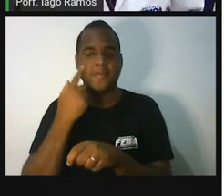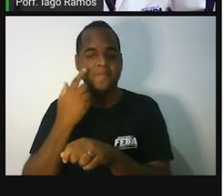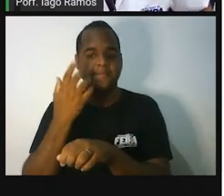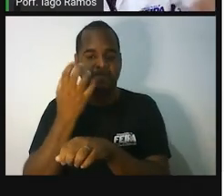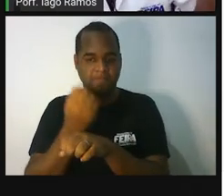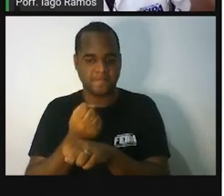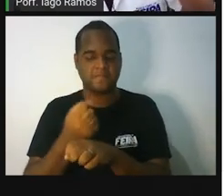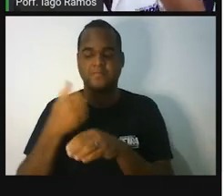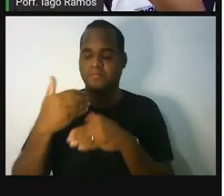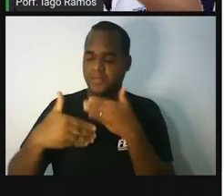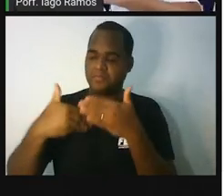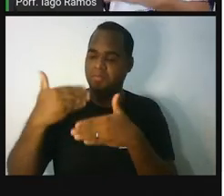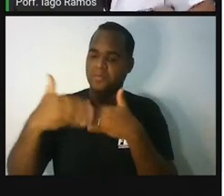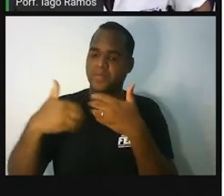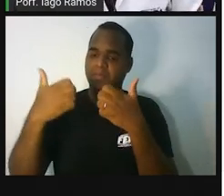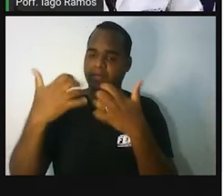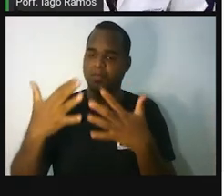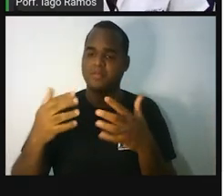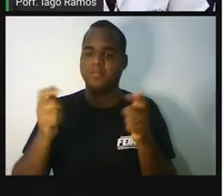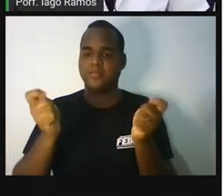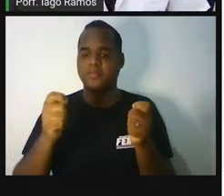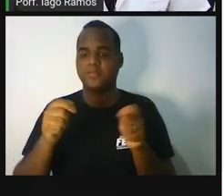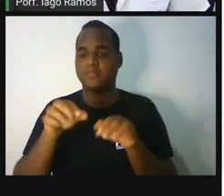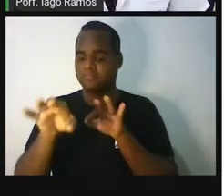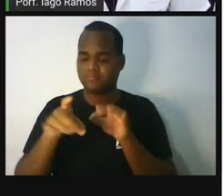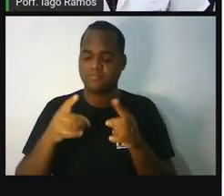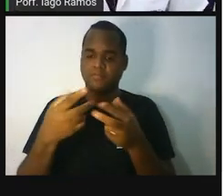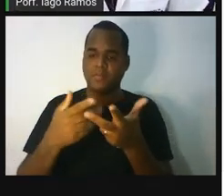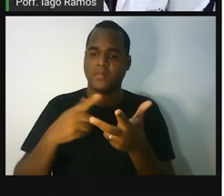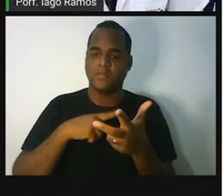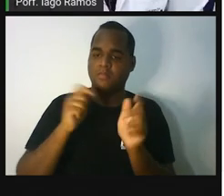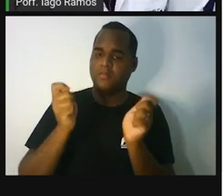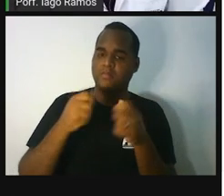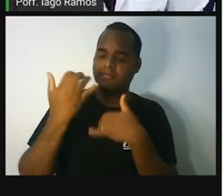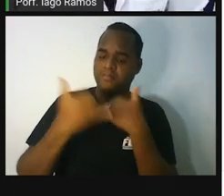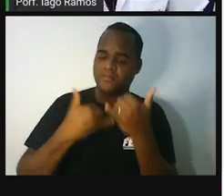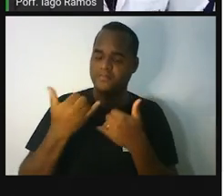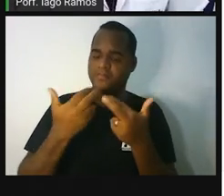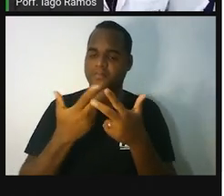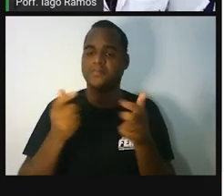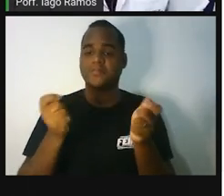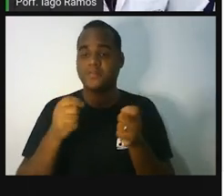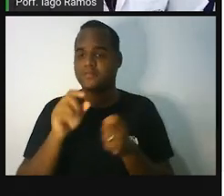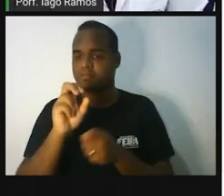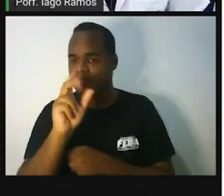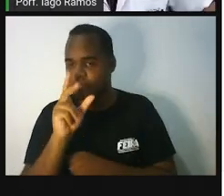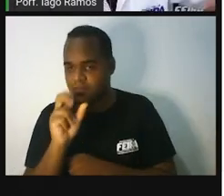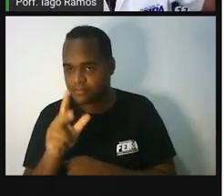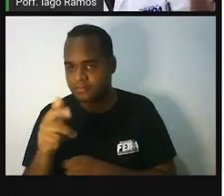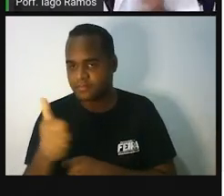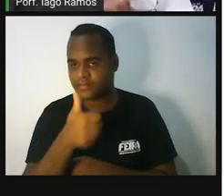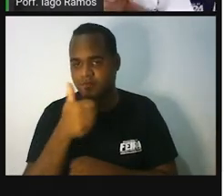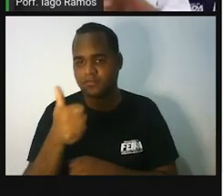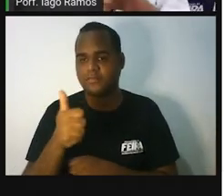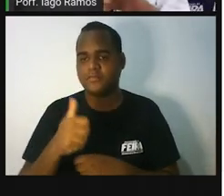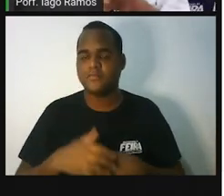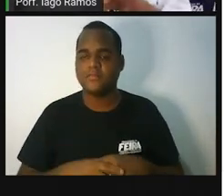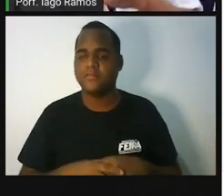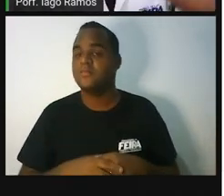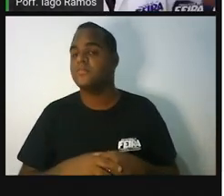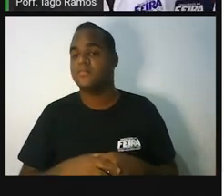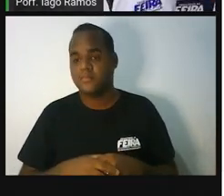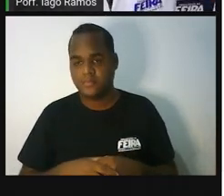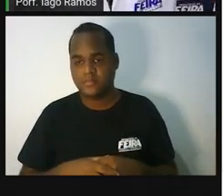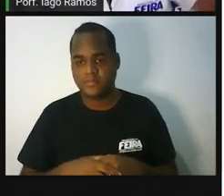arquivo. Tem o passo a passo. De como você fazer. A brincadeirazinha. Certo? Pra você poder.